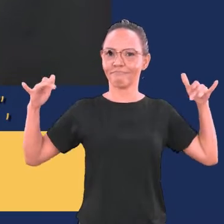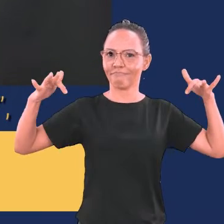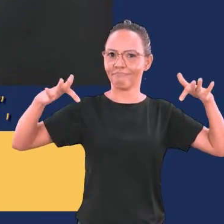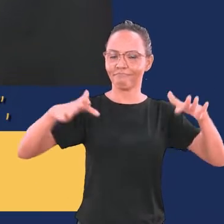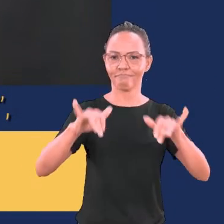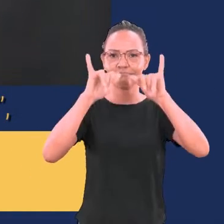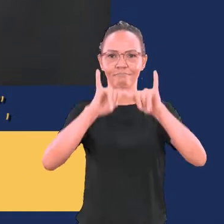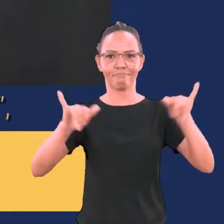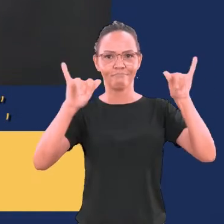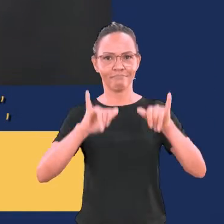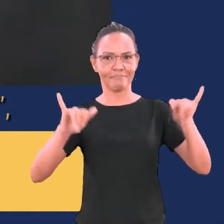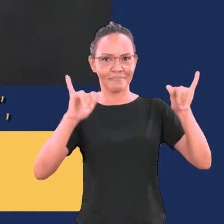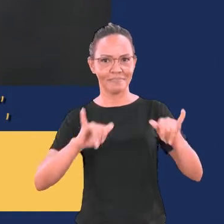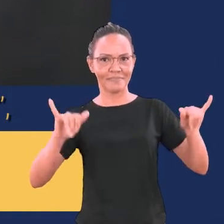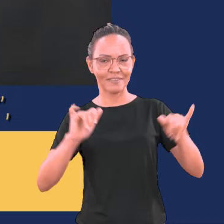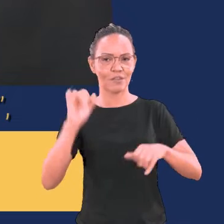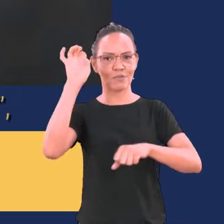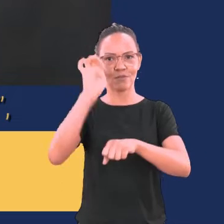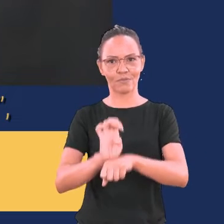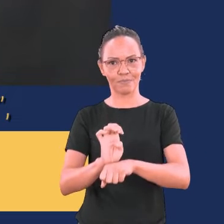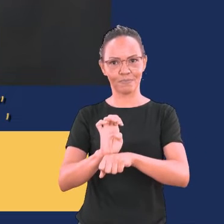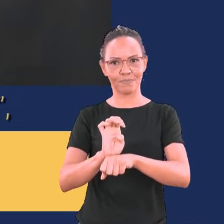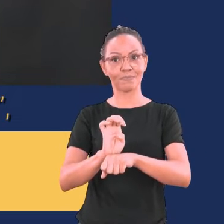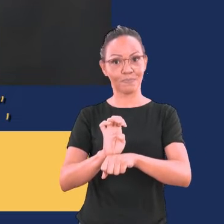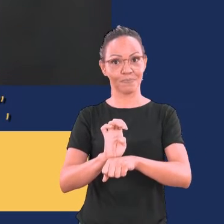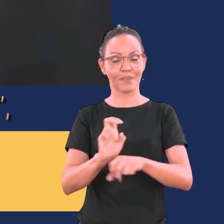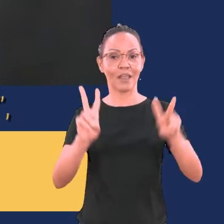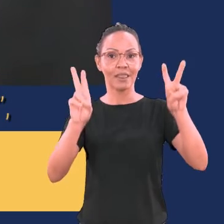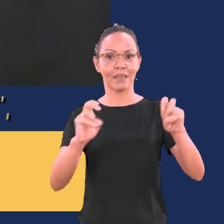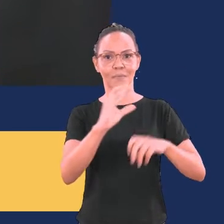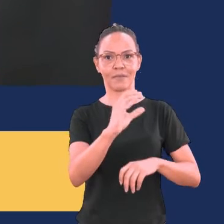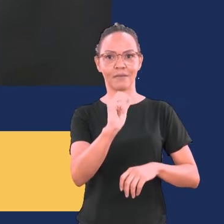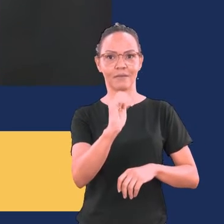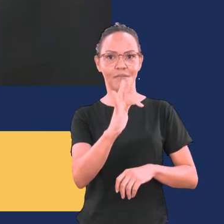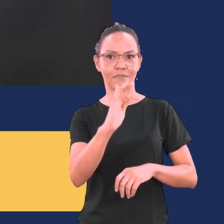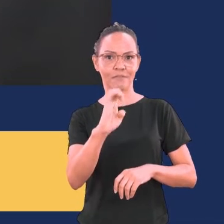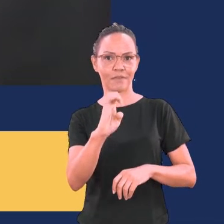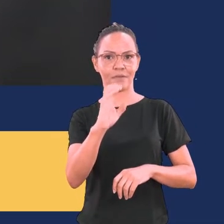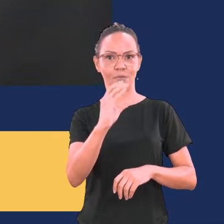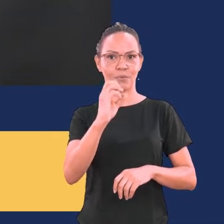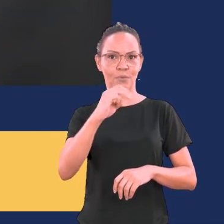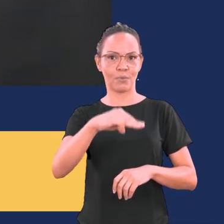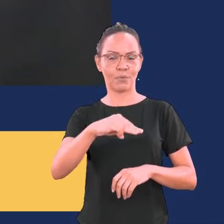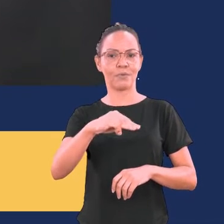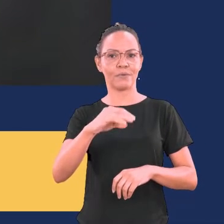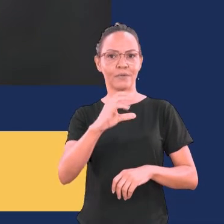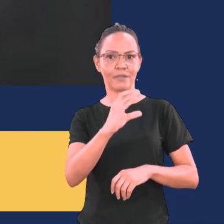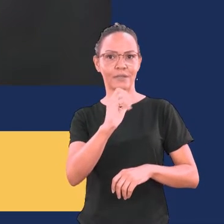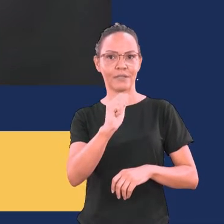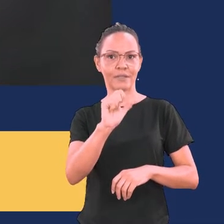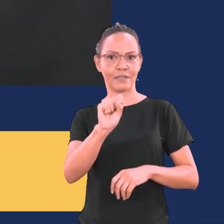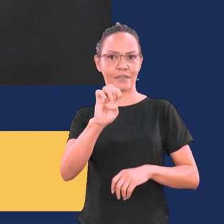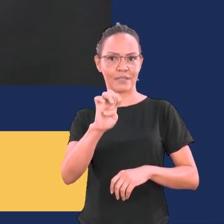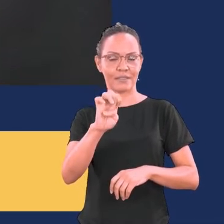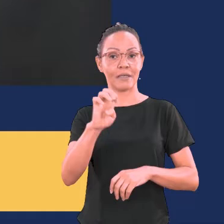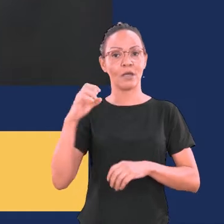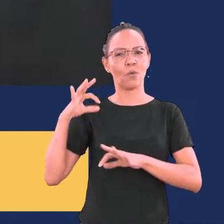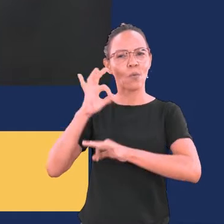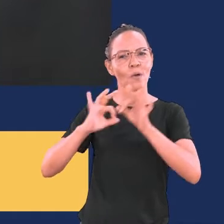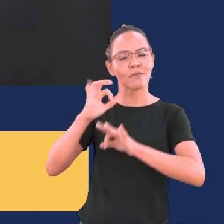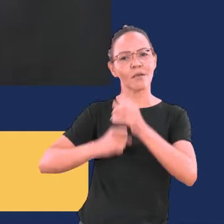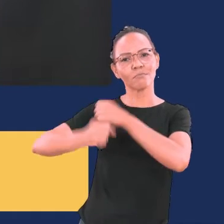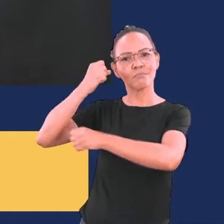evento de publicidade do Estado, o Café com Case, organizado desde 2014 por